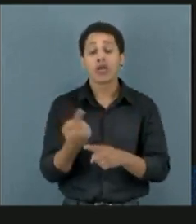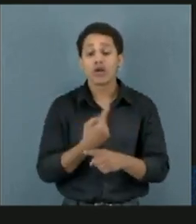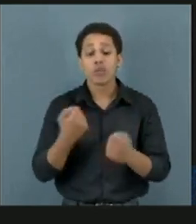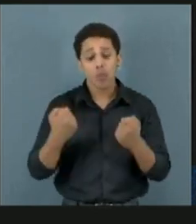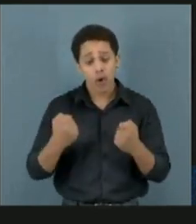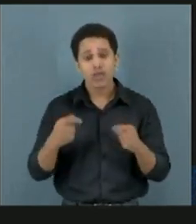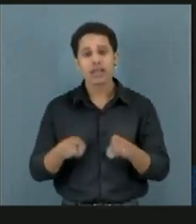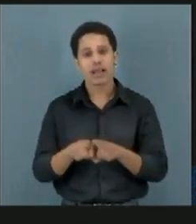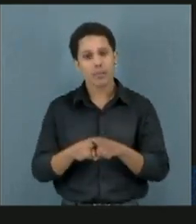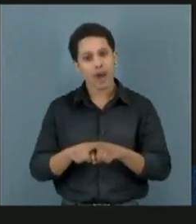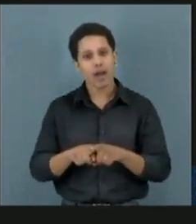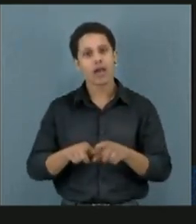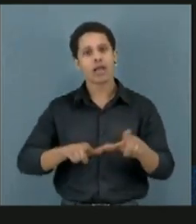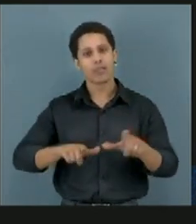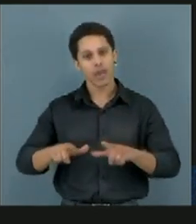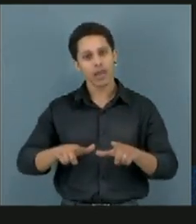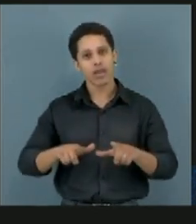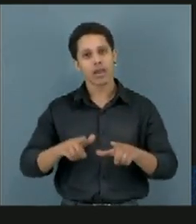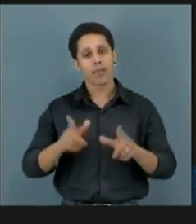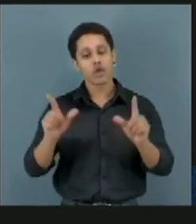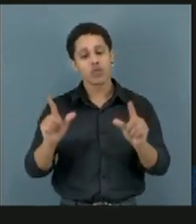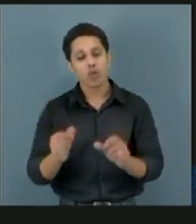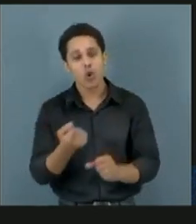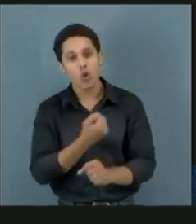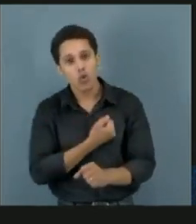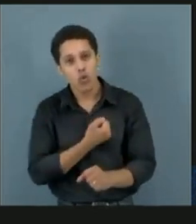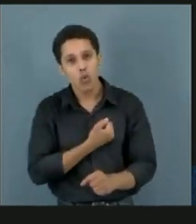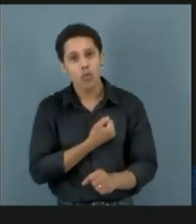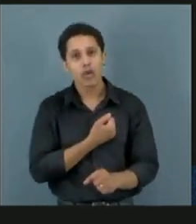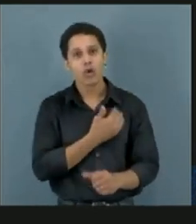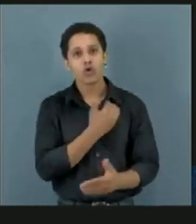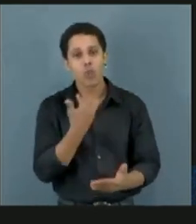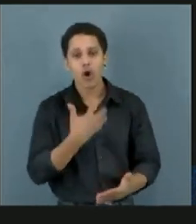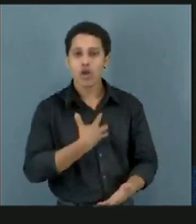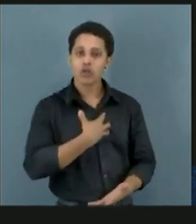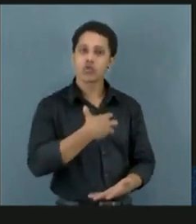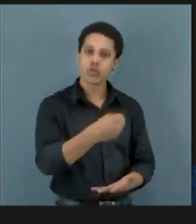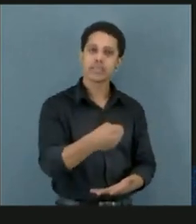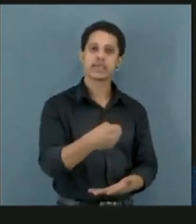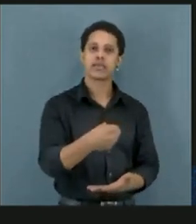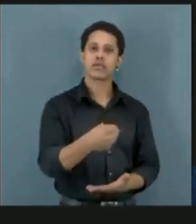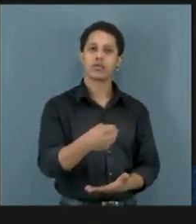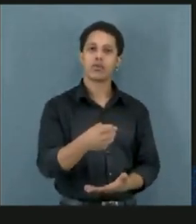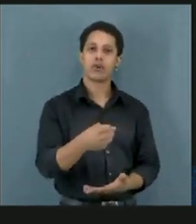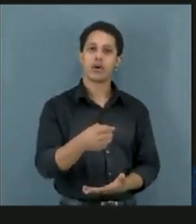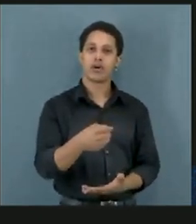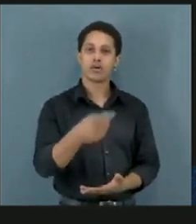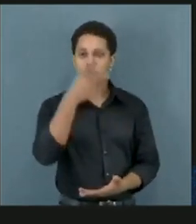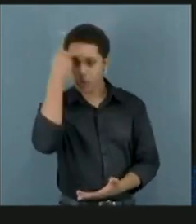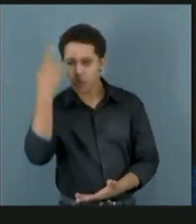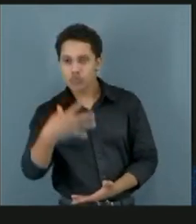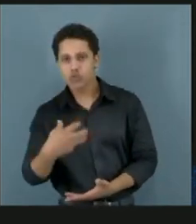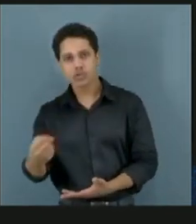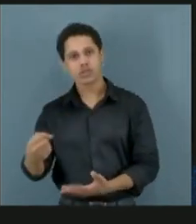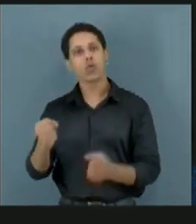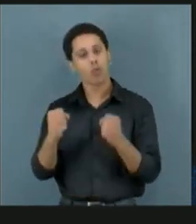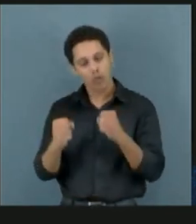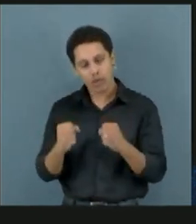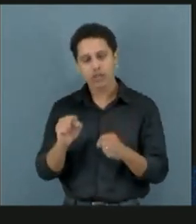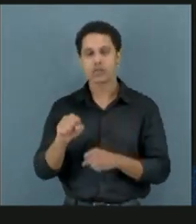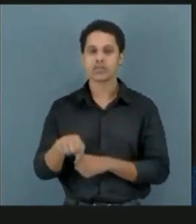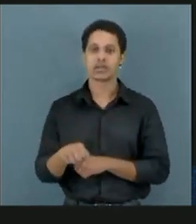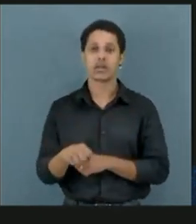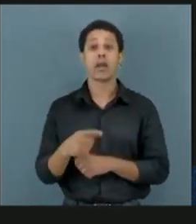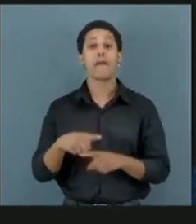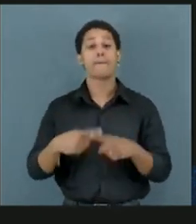mortes por pessoas, por suicídio de pessoas, por suicídio? Podemos, mas precisamos